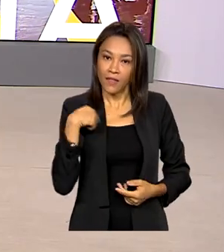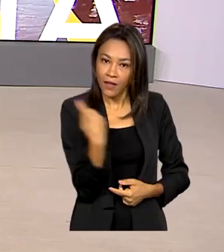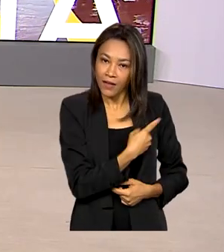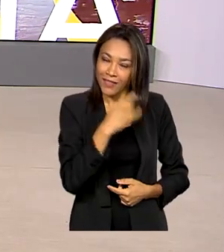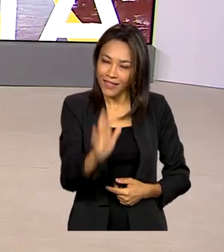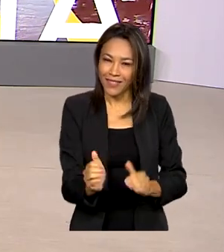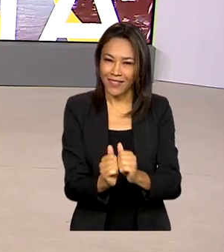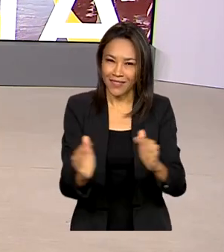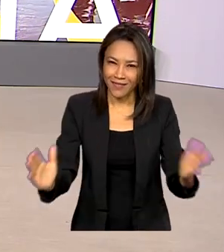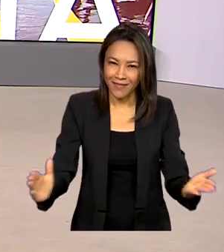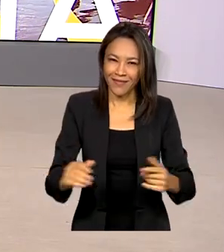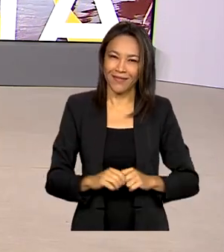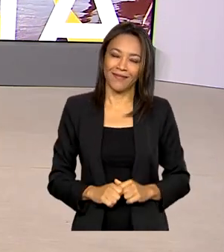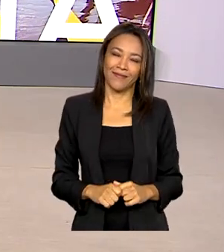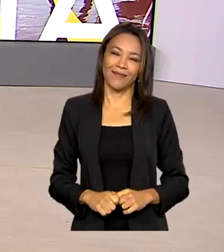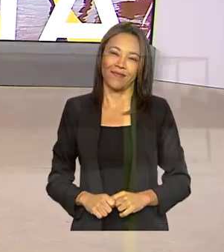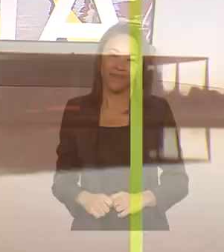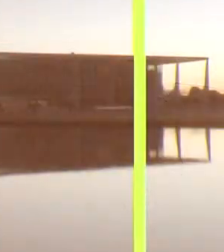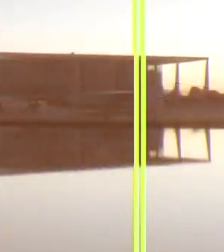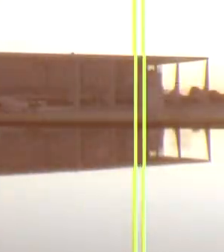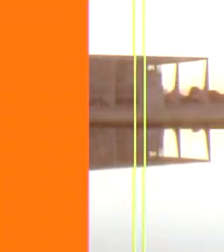o Brasil em Dia já está no ar.